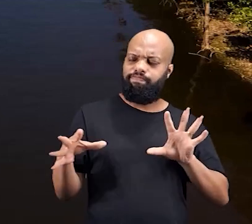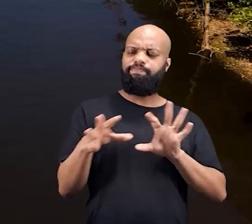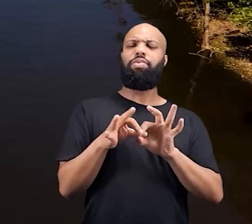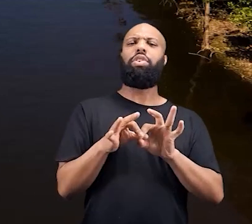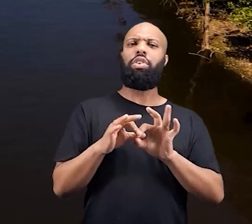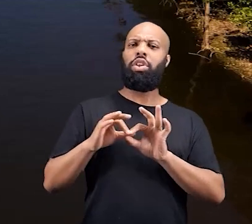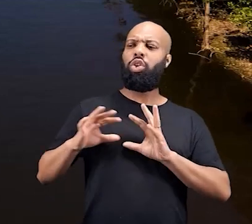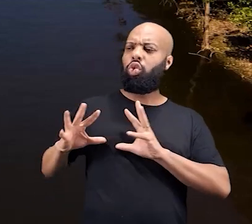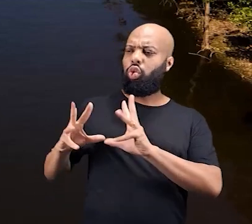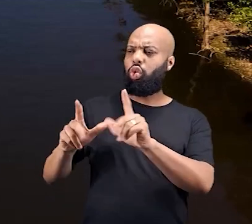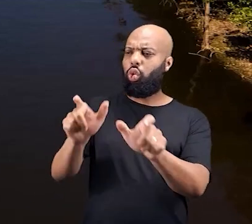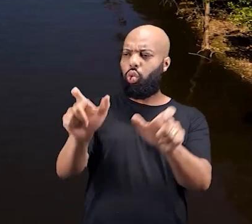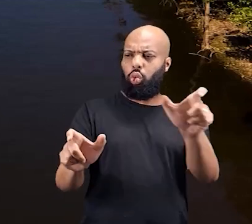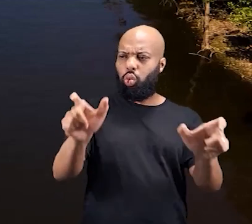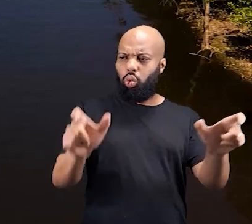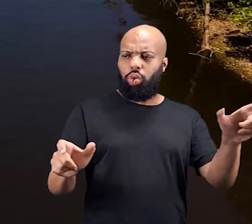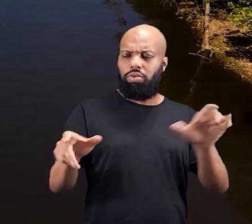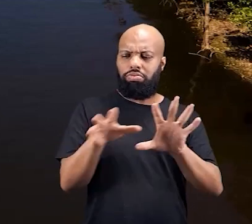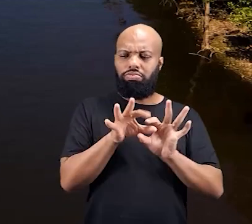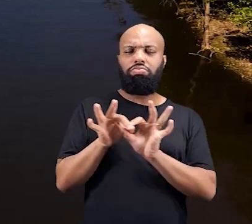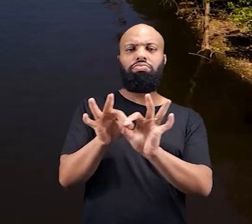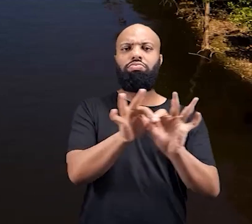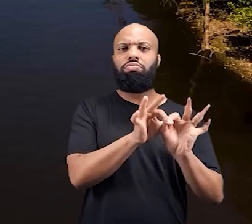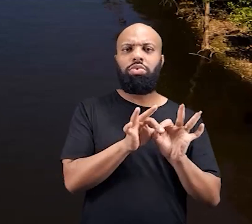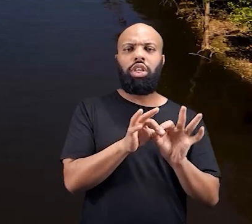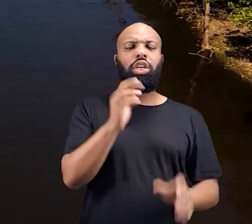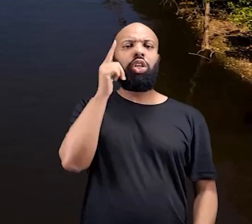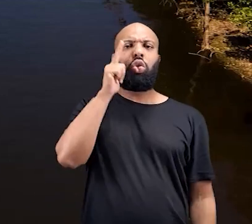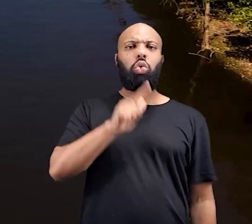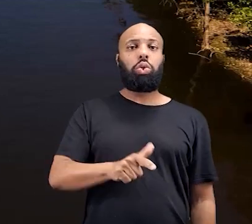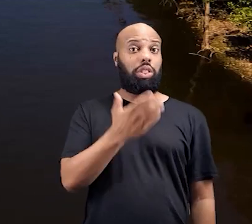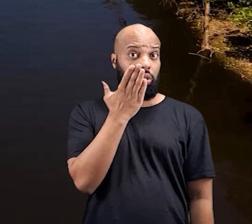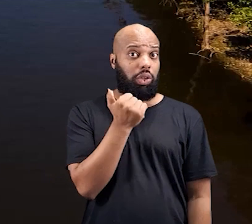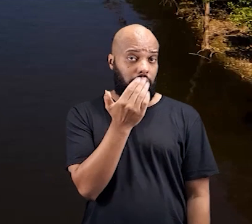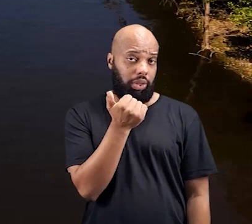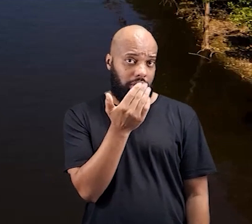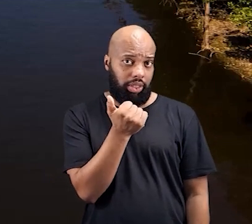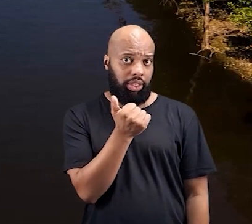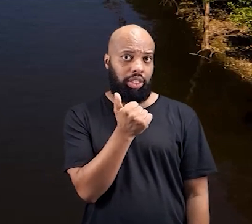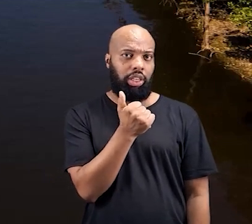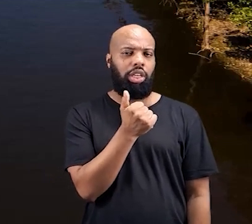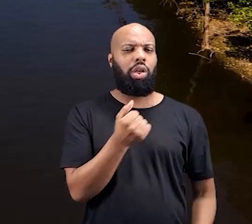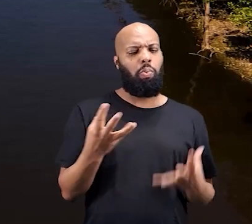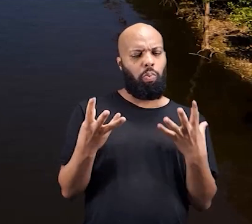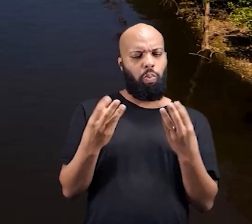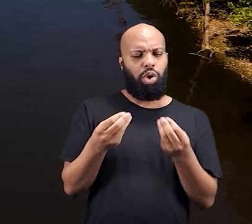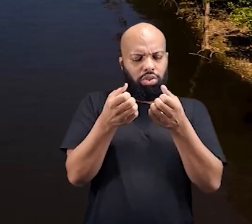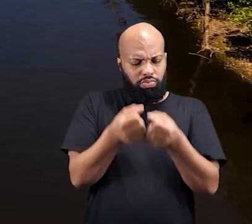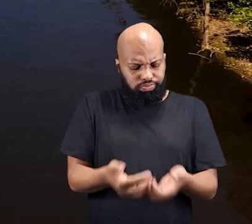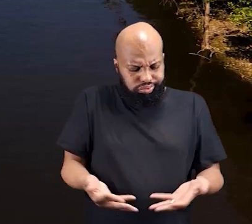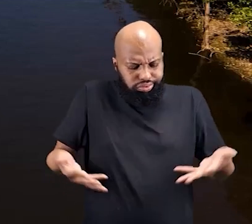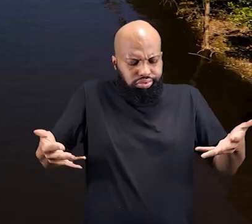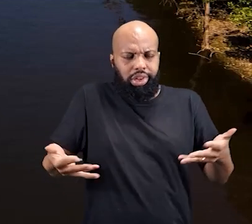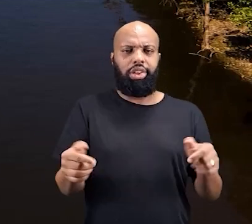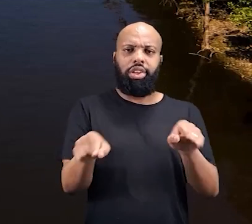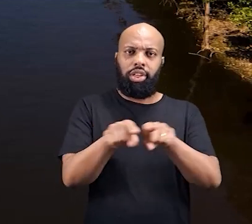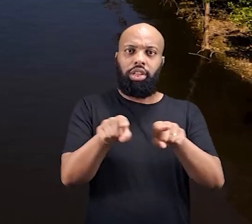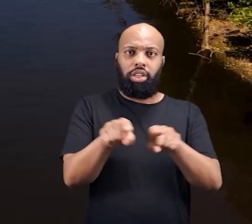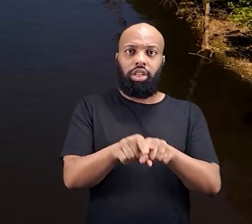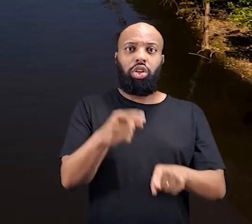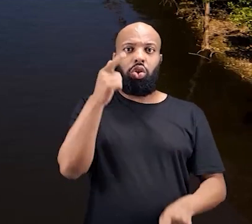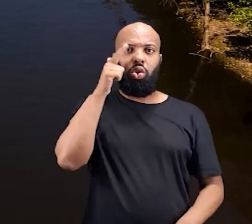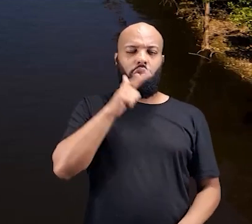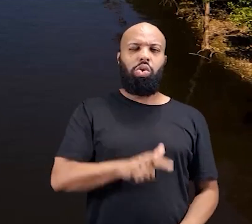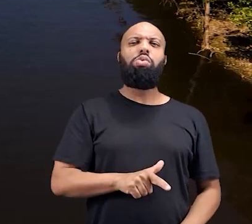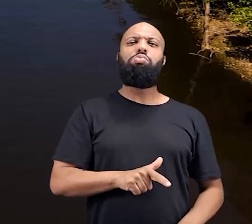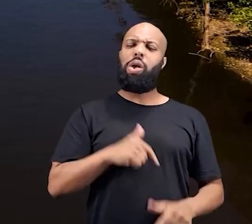de comunhão, de união, né? Entre todos, para que possa ter alimento em abundância